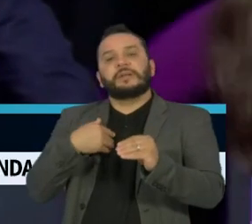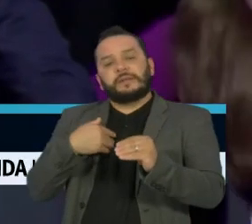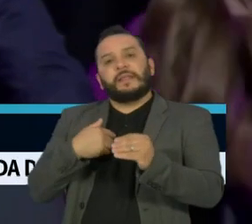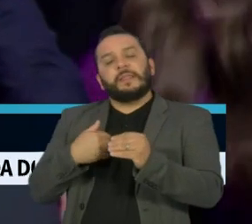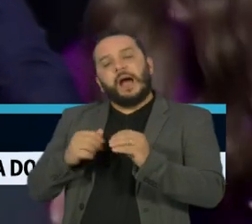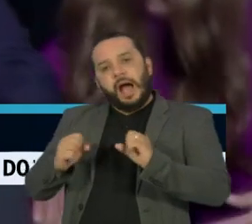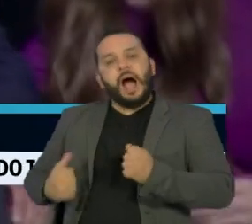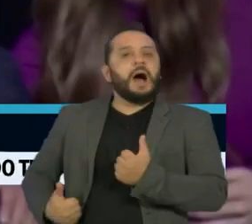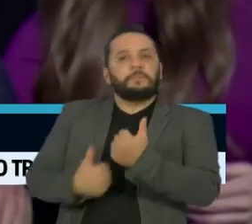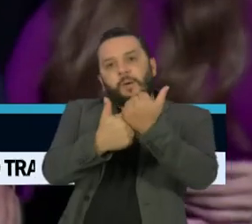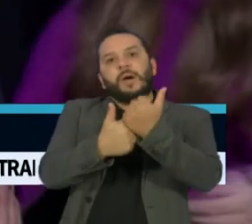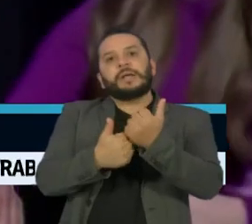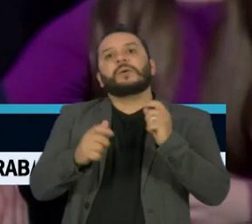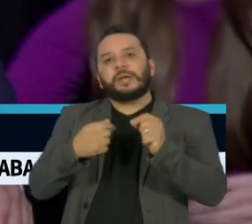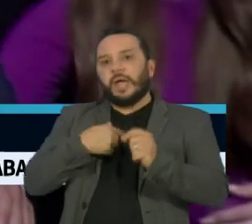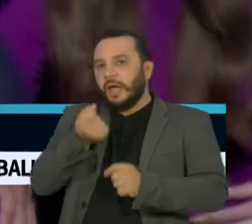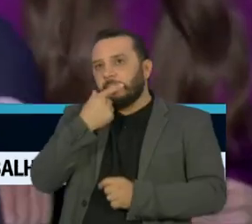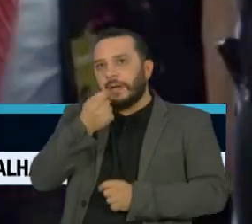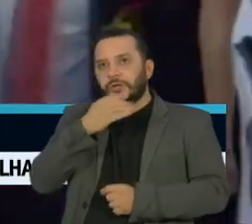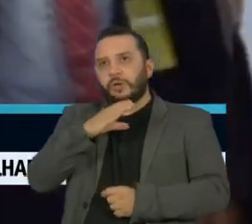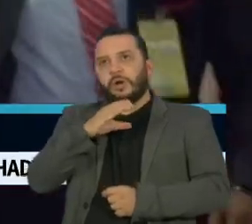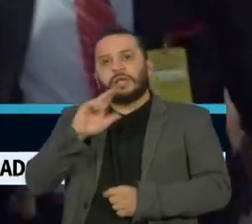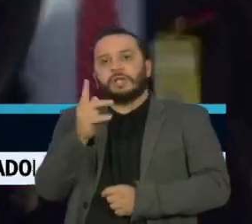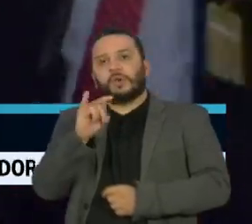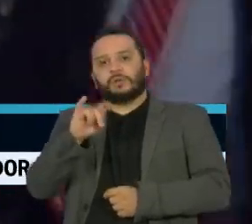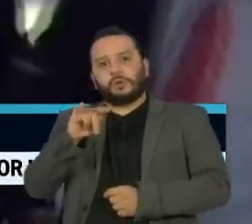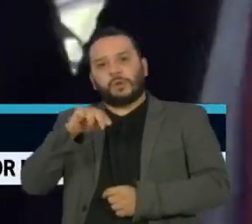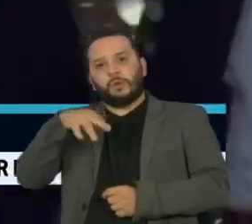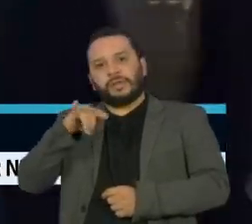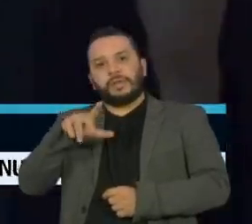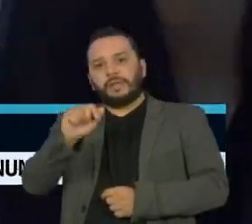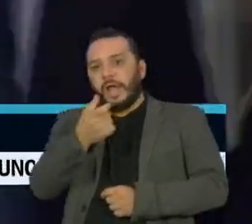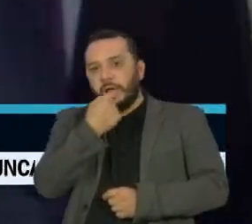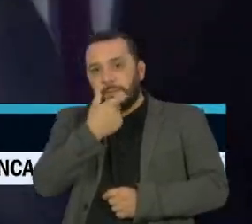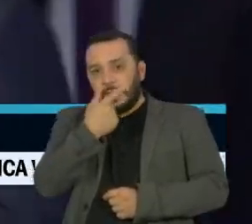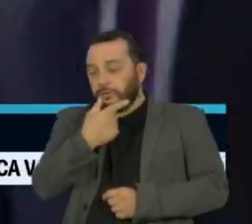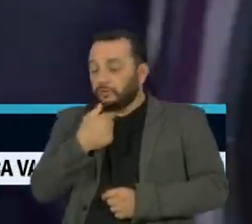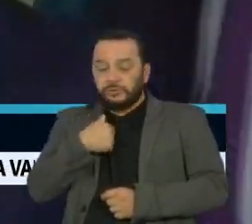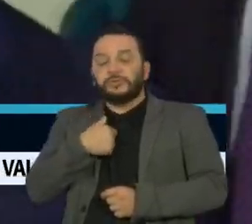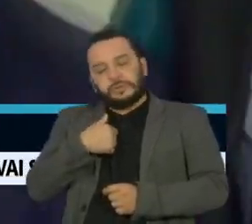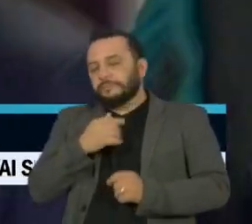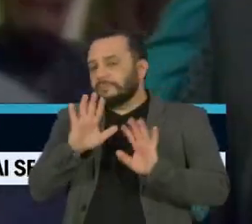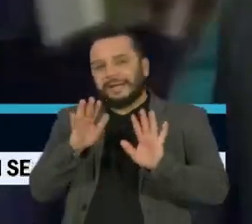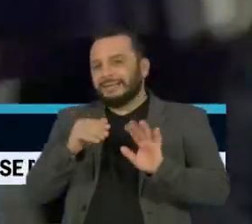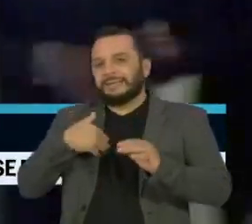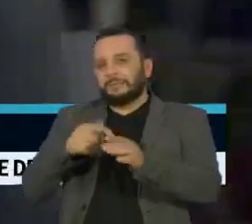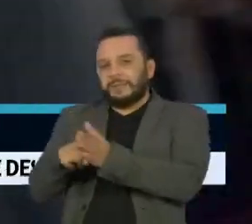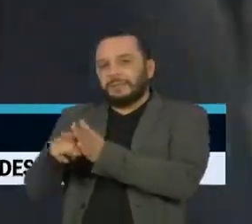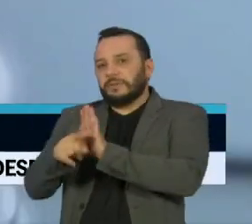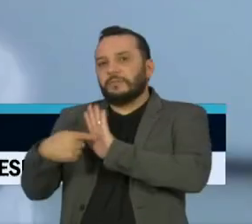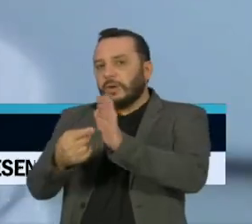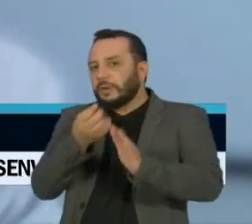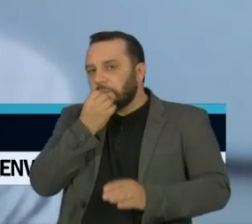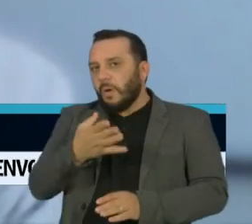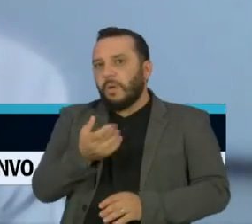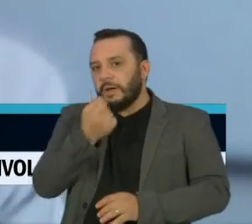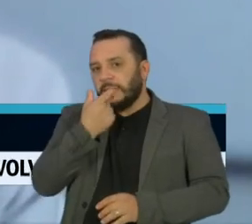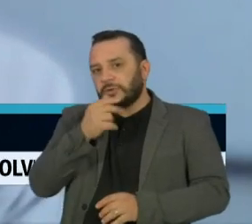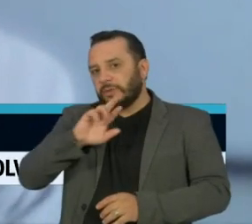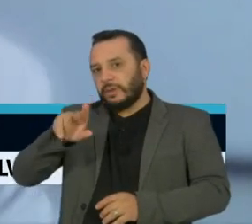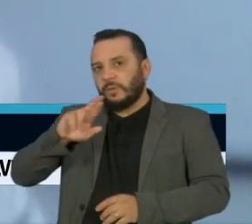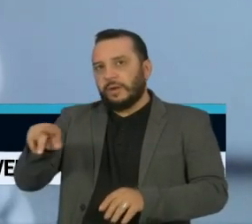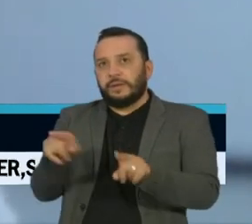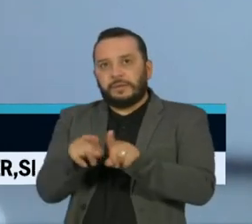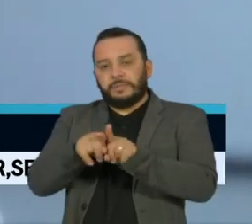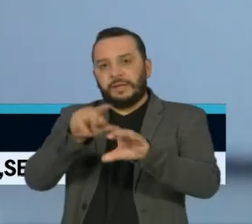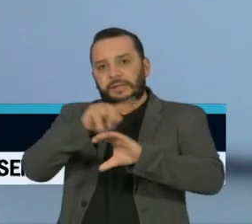hidroxicloroquina no tratamento da covid-19. Vários estudos apontam que o medicamento não é eficaz neste caso. E um cientista